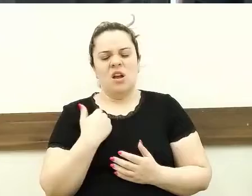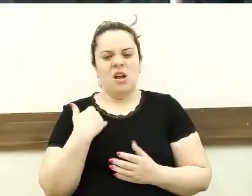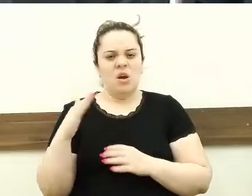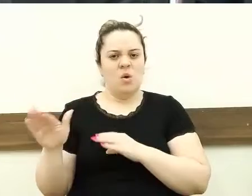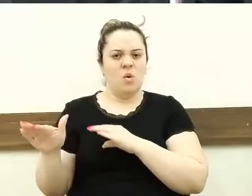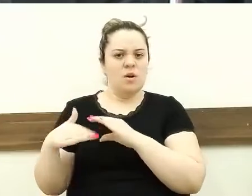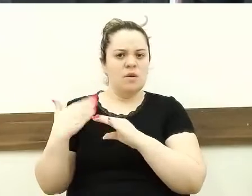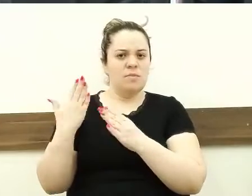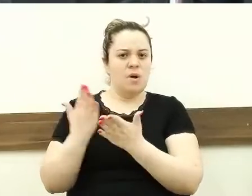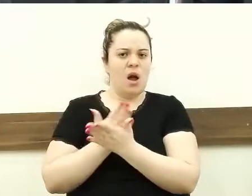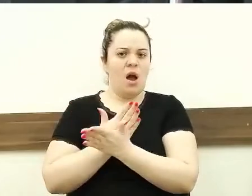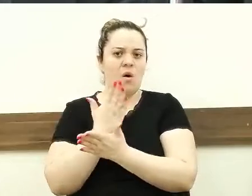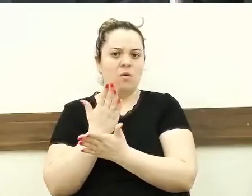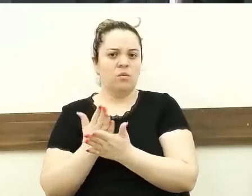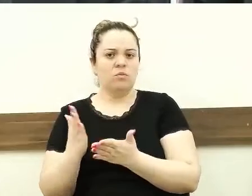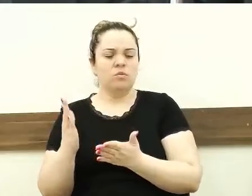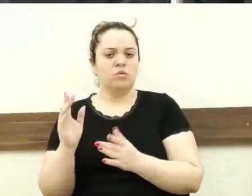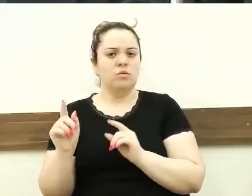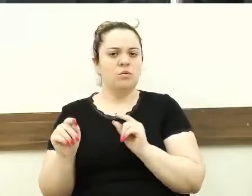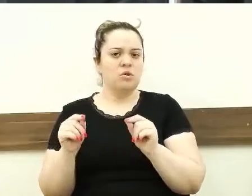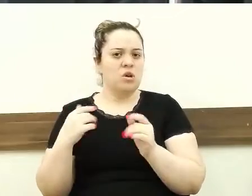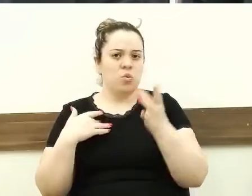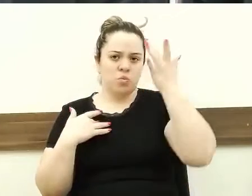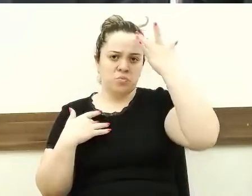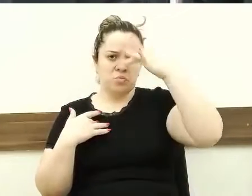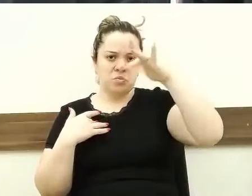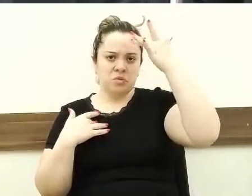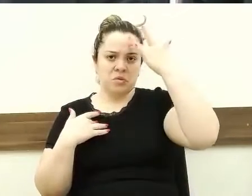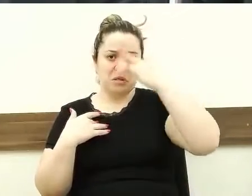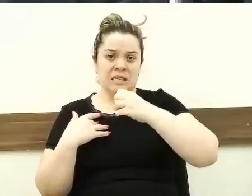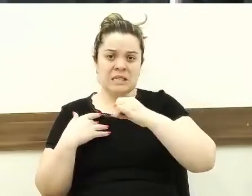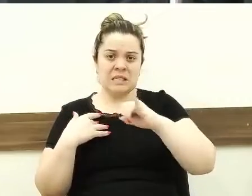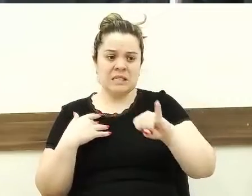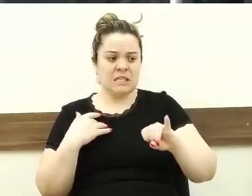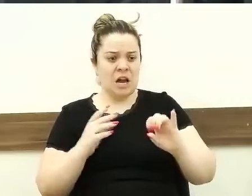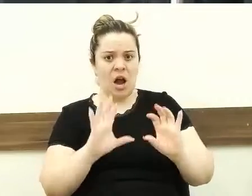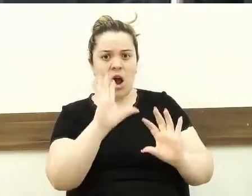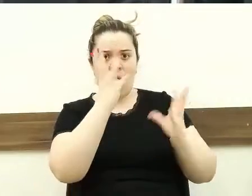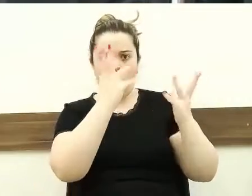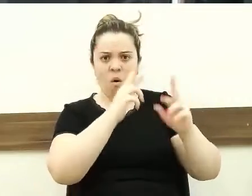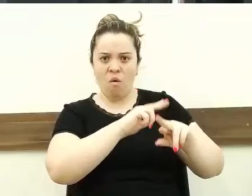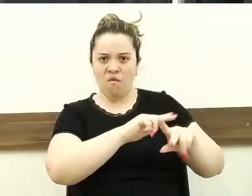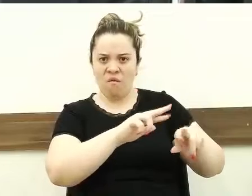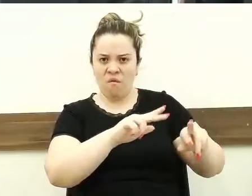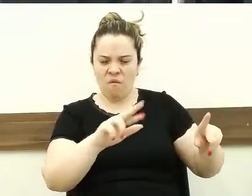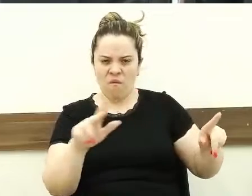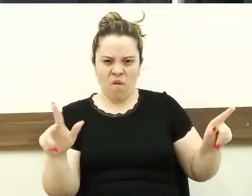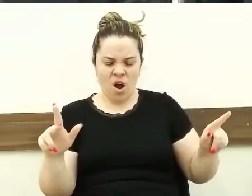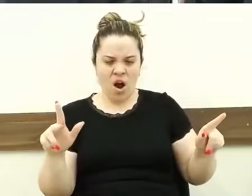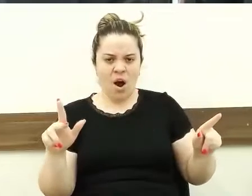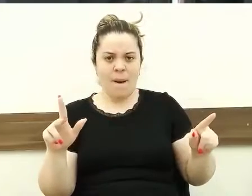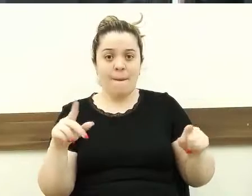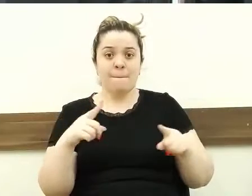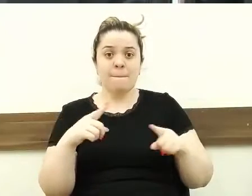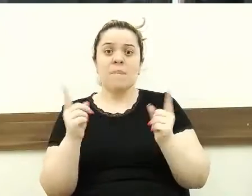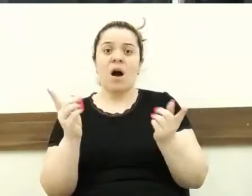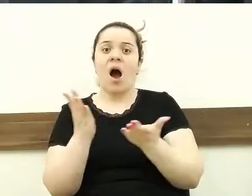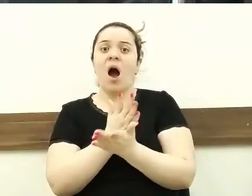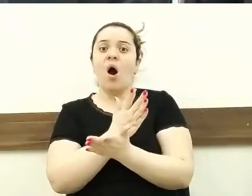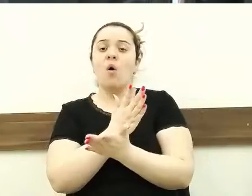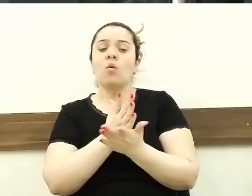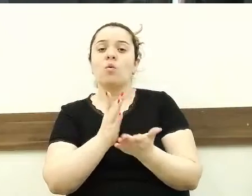com vários, mas de alguns cargos comissionados, que parecem que estão